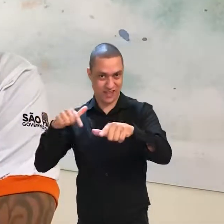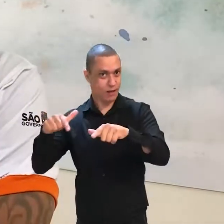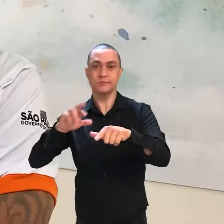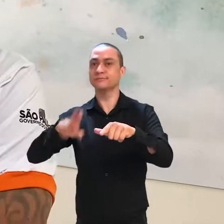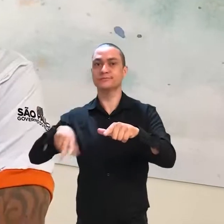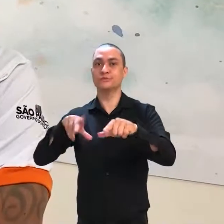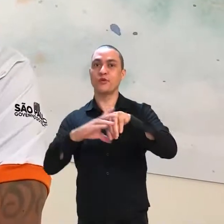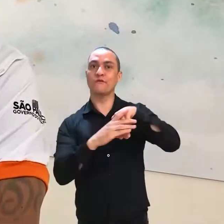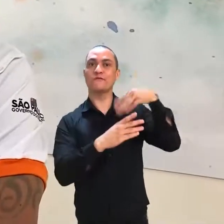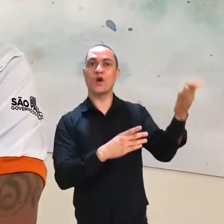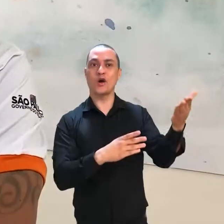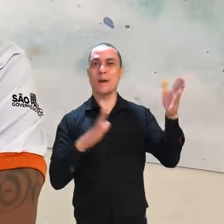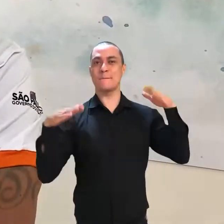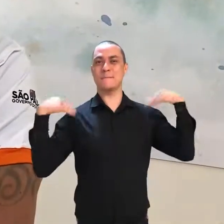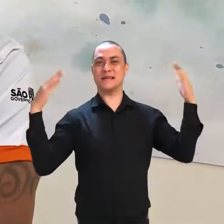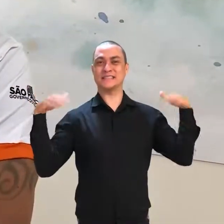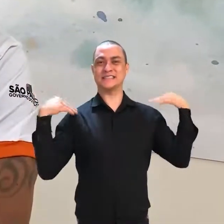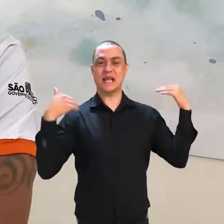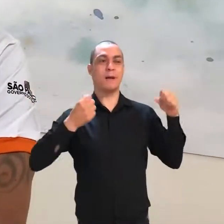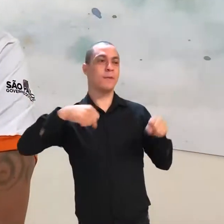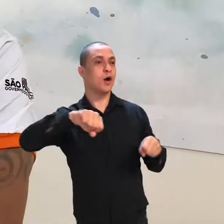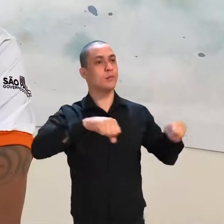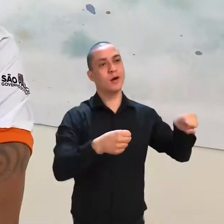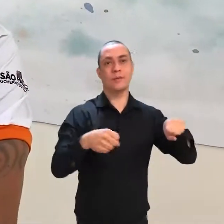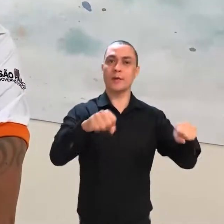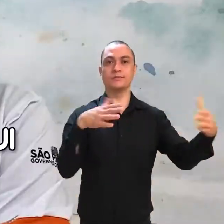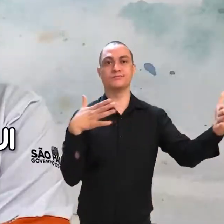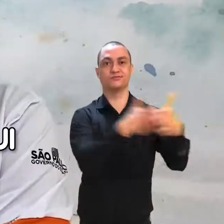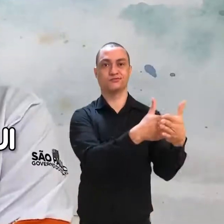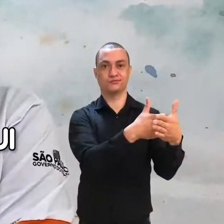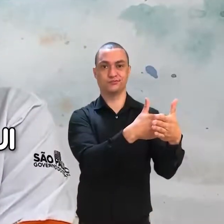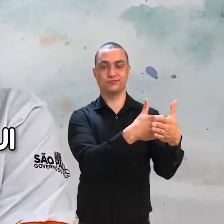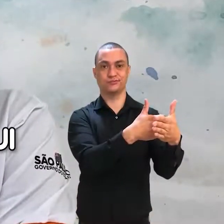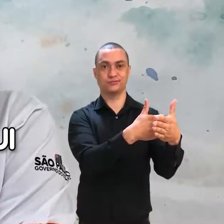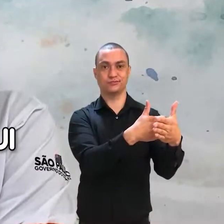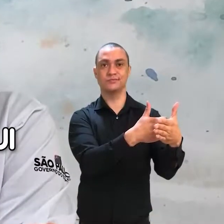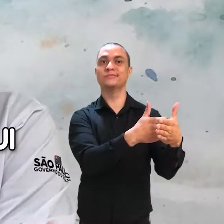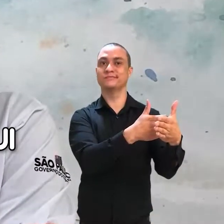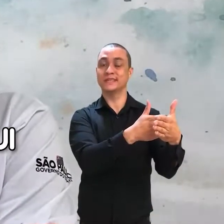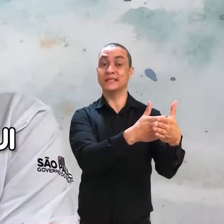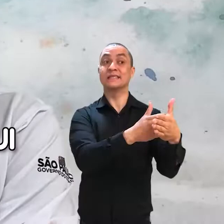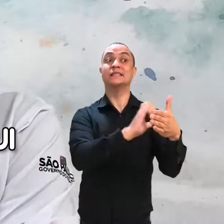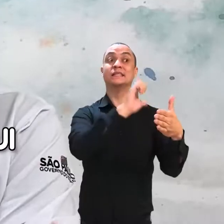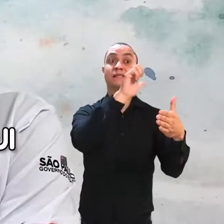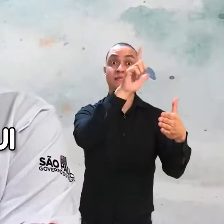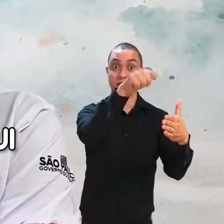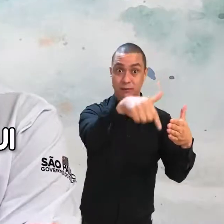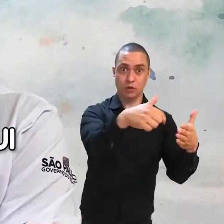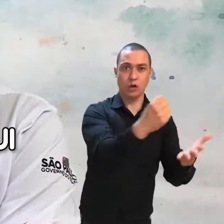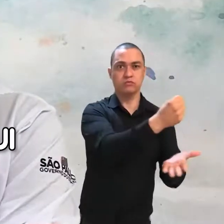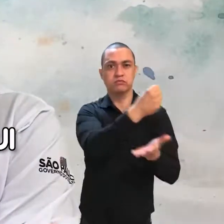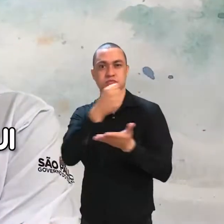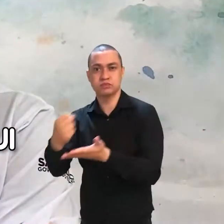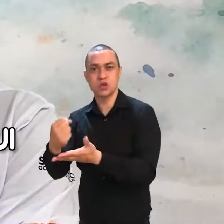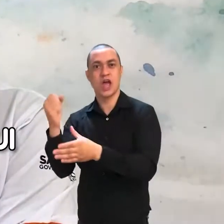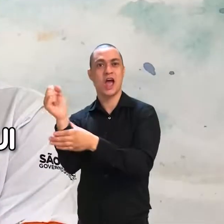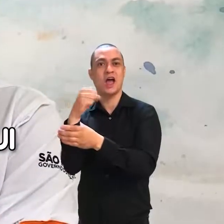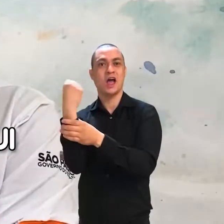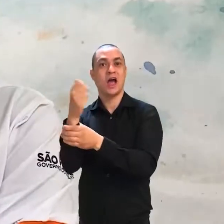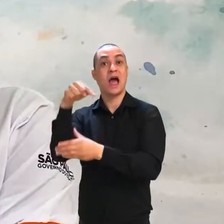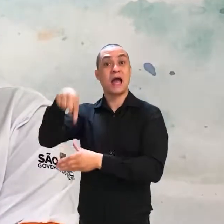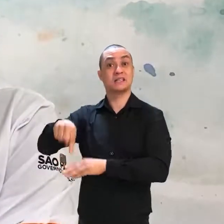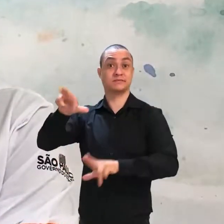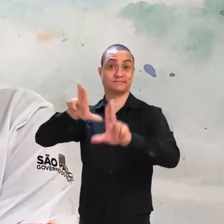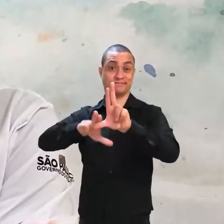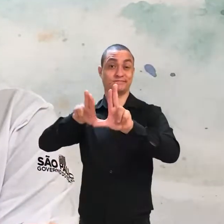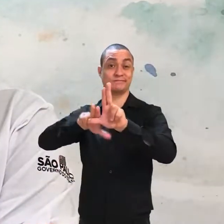fora de horário de serviço, como motociclista. E sobre a reabilitação aqui no Lucimontoro foi o que